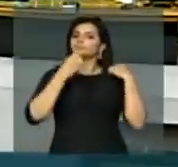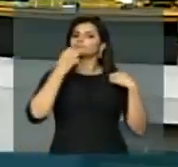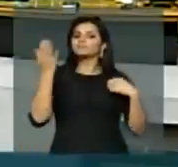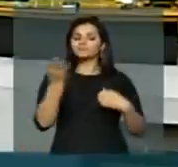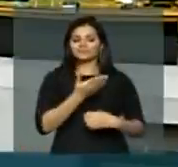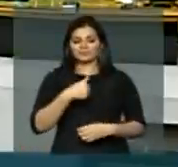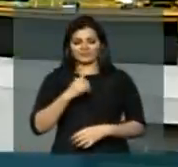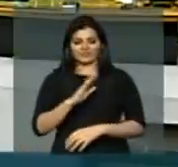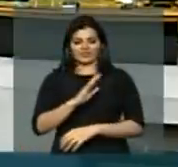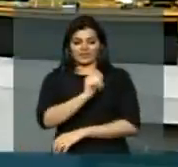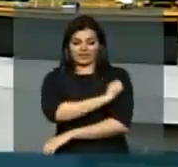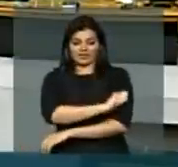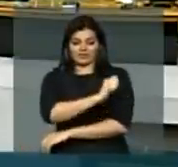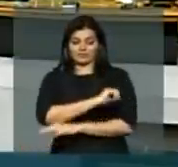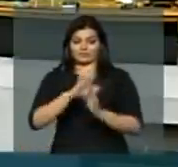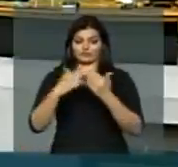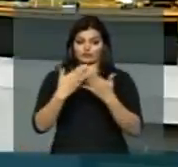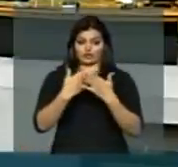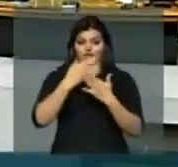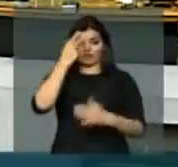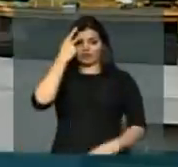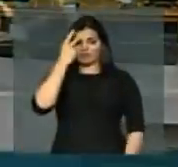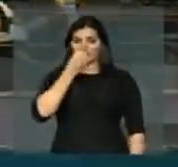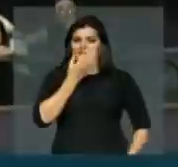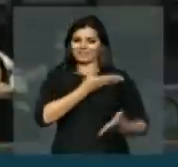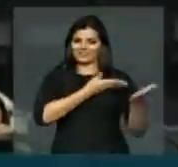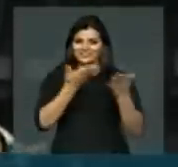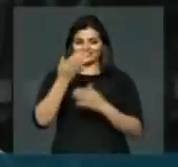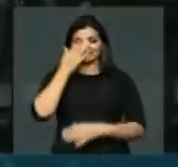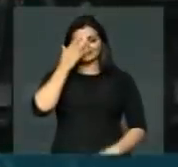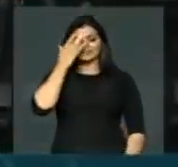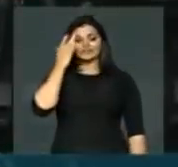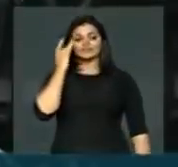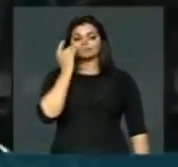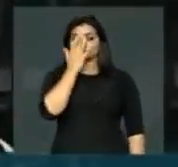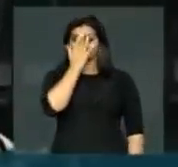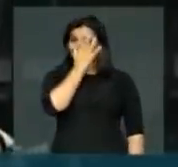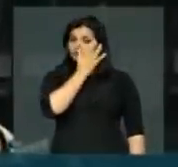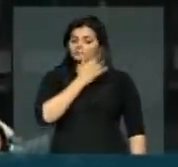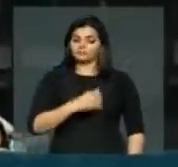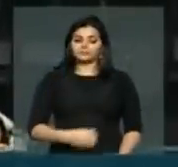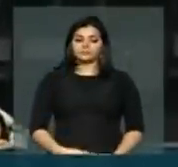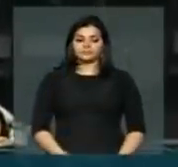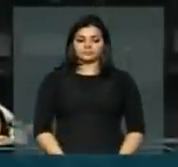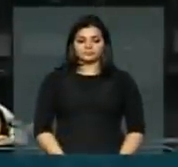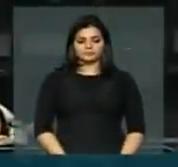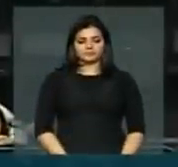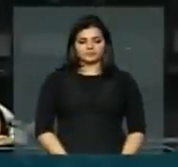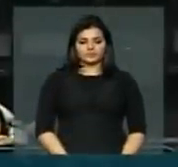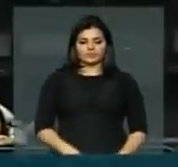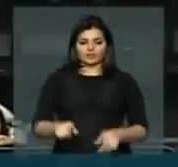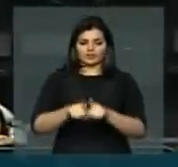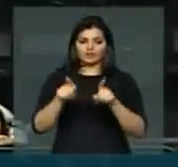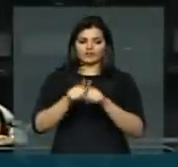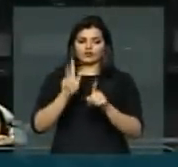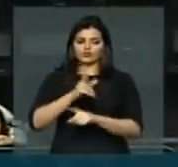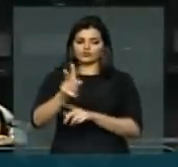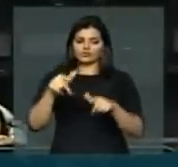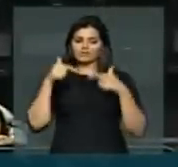Escola do Pentágono de São Paulo. Sejam bem-vindos a essa casa. Deputado Roberto Lucena. O enfrentamento às drogas,